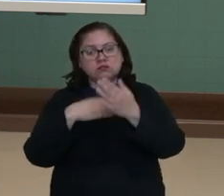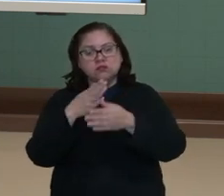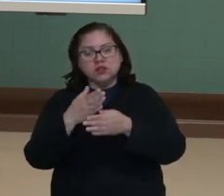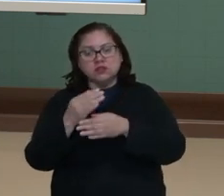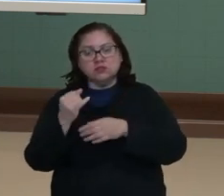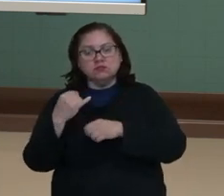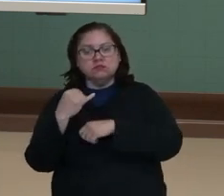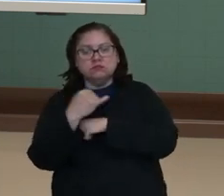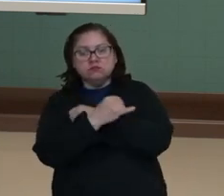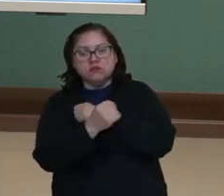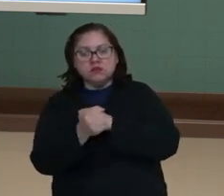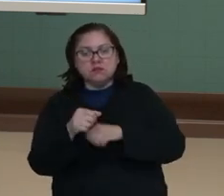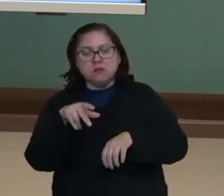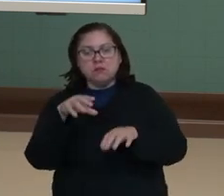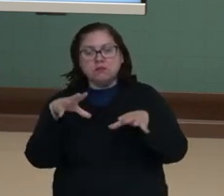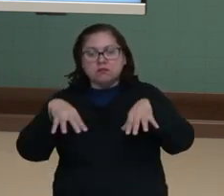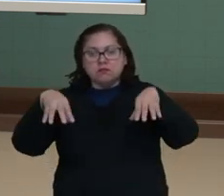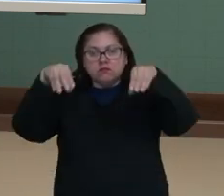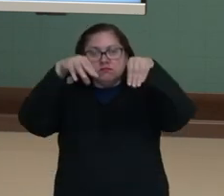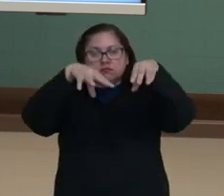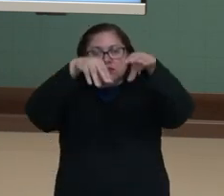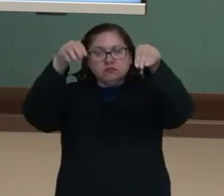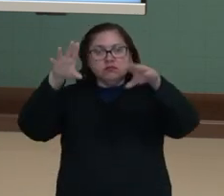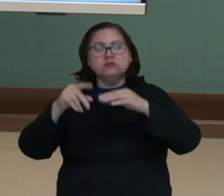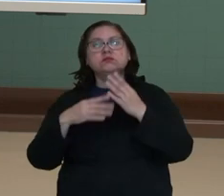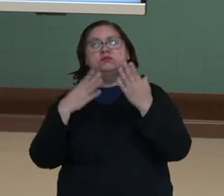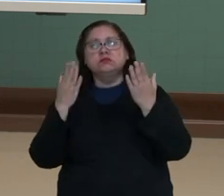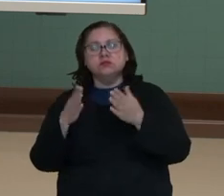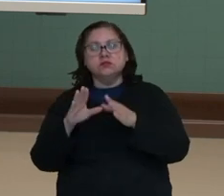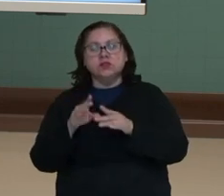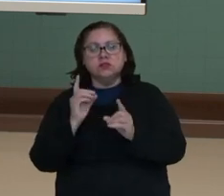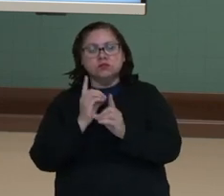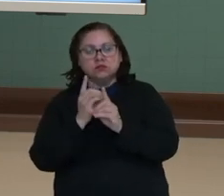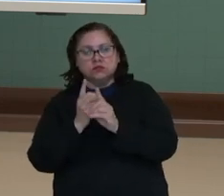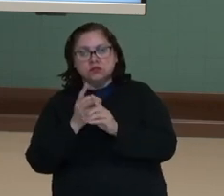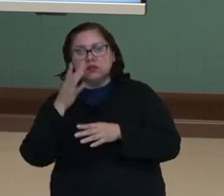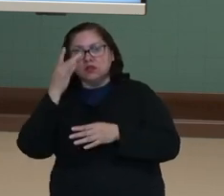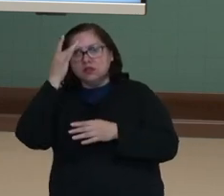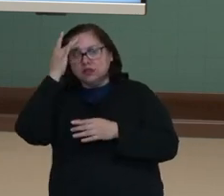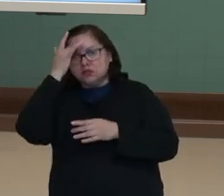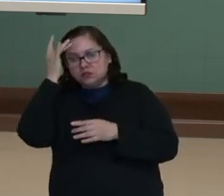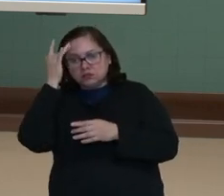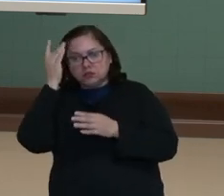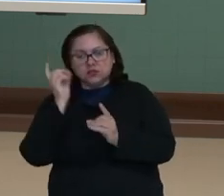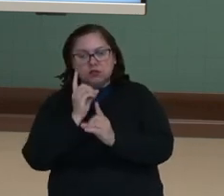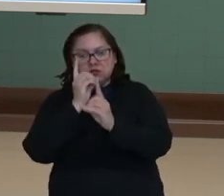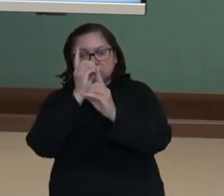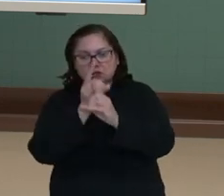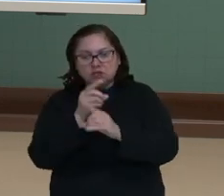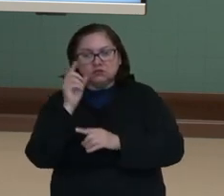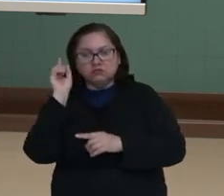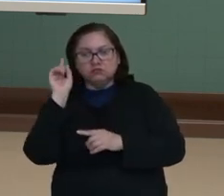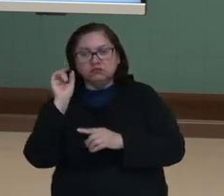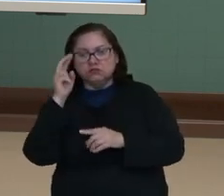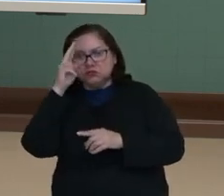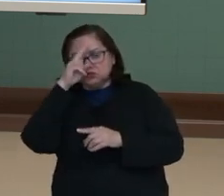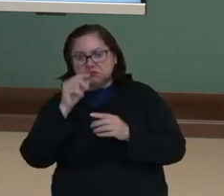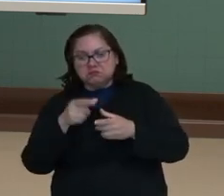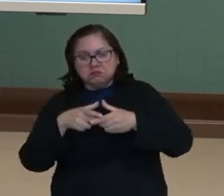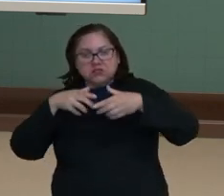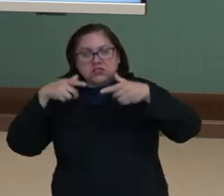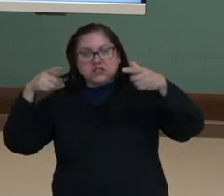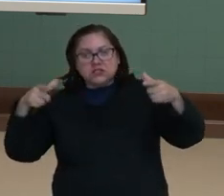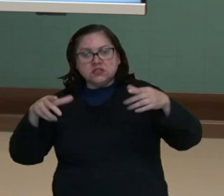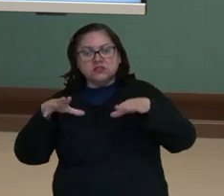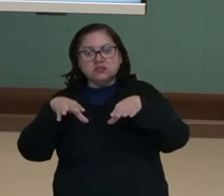palácios, que inclusive, de acordo com os historiadores, foram esses palácios suntuosos, gigantes,